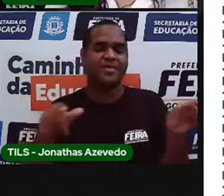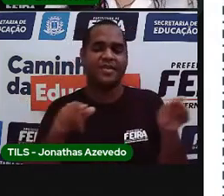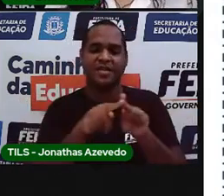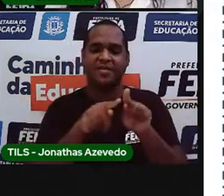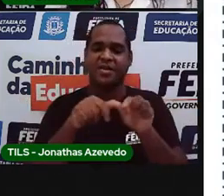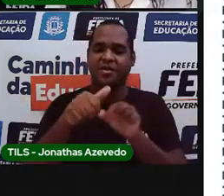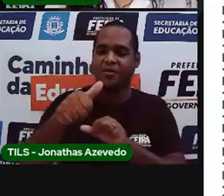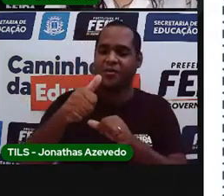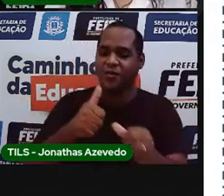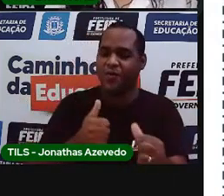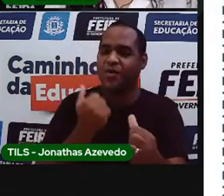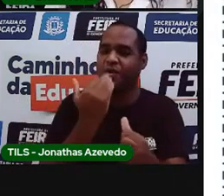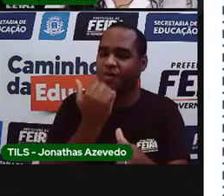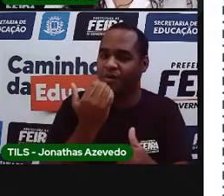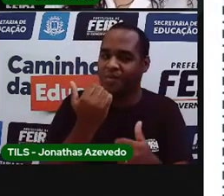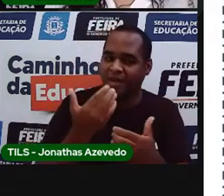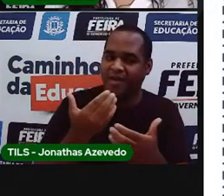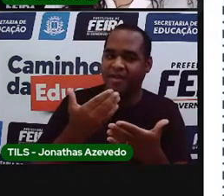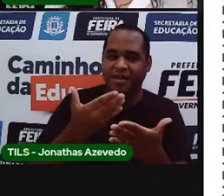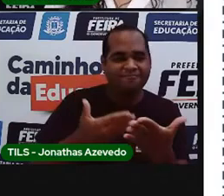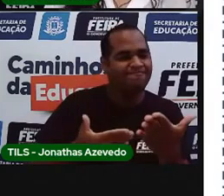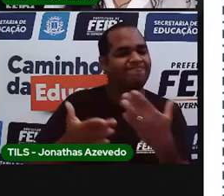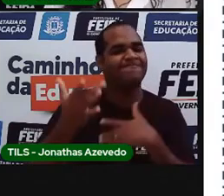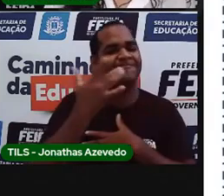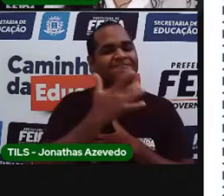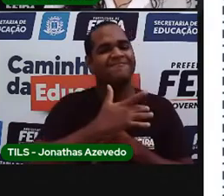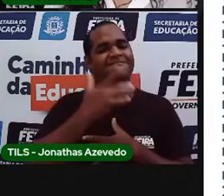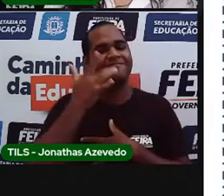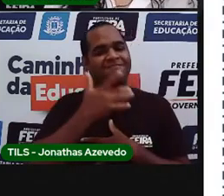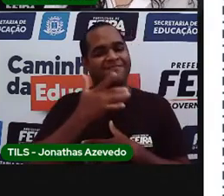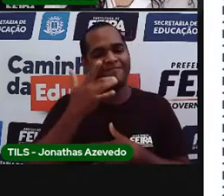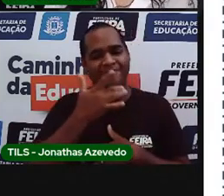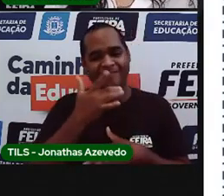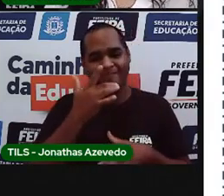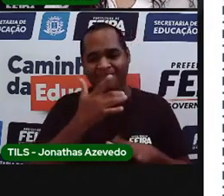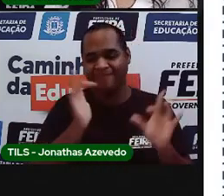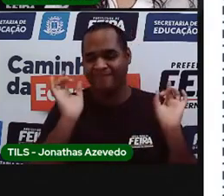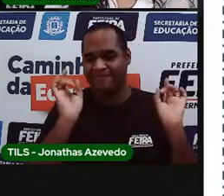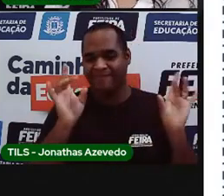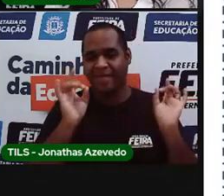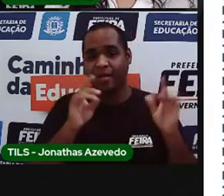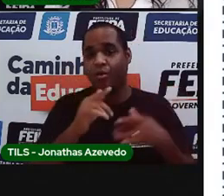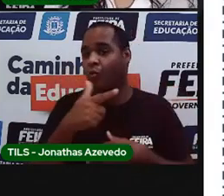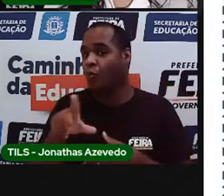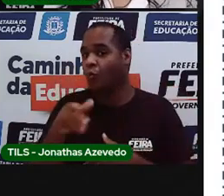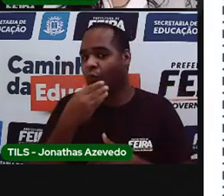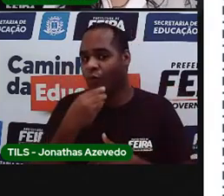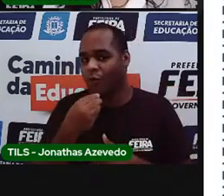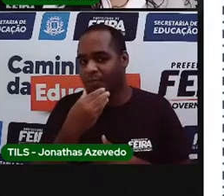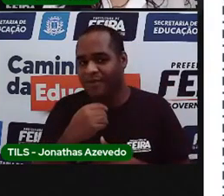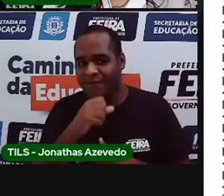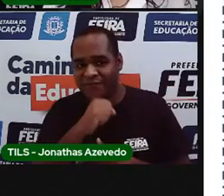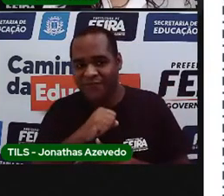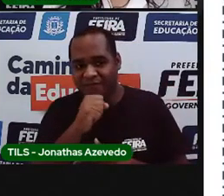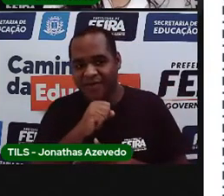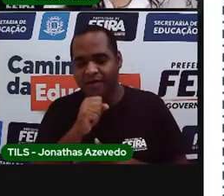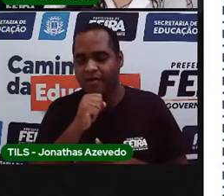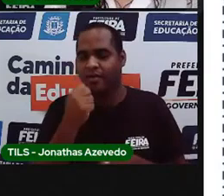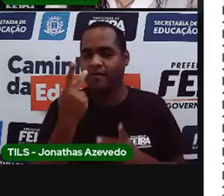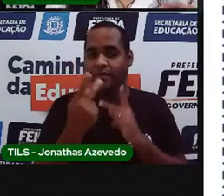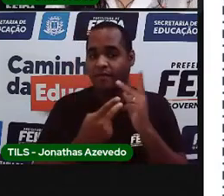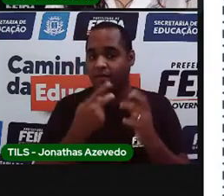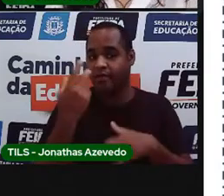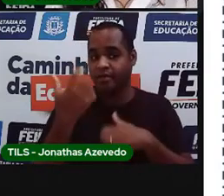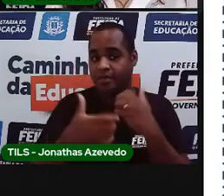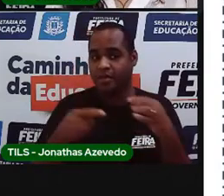trocam receitas de comidas deliciosas. Já os meus avós, eles costumam falar